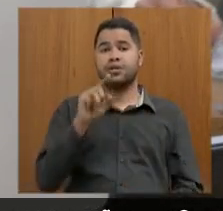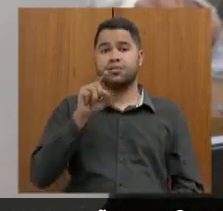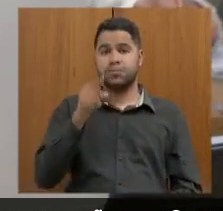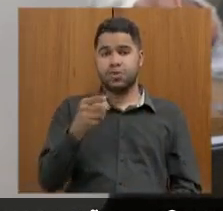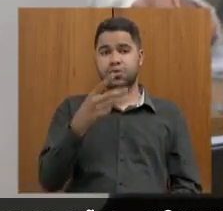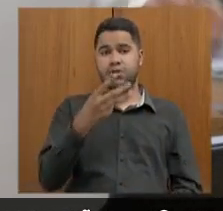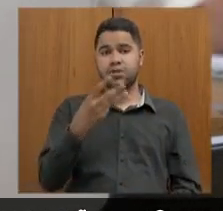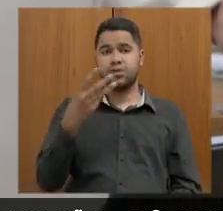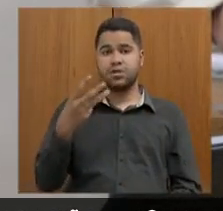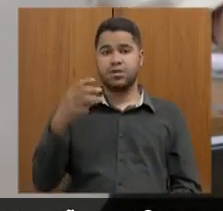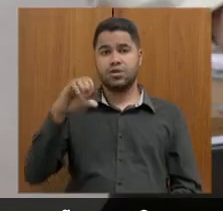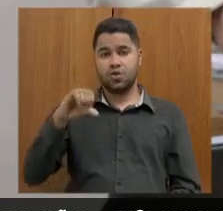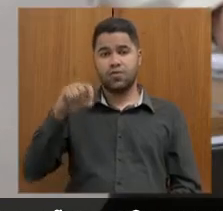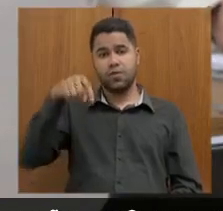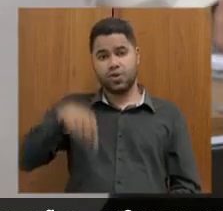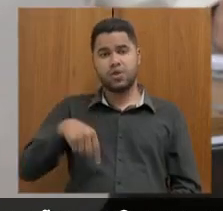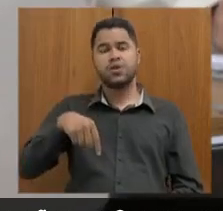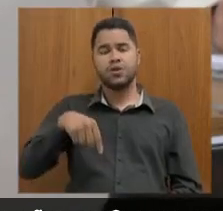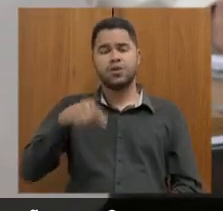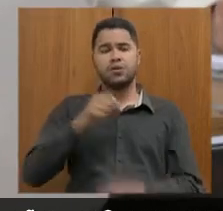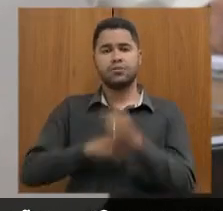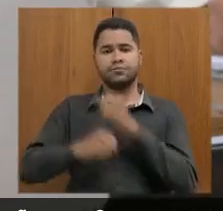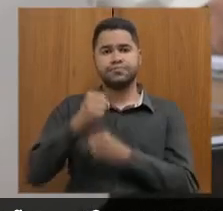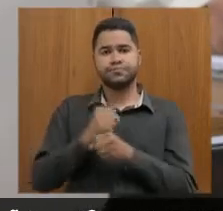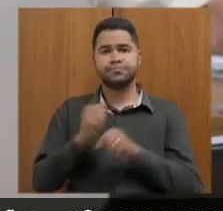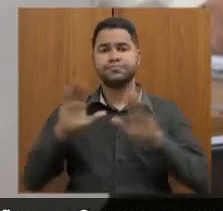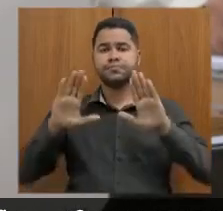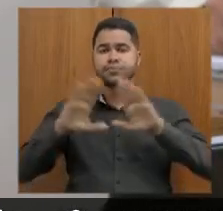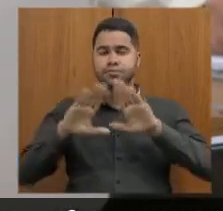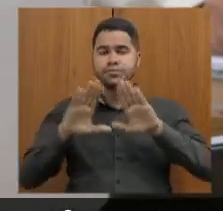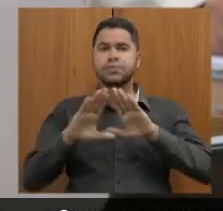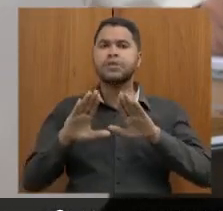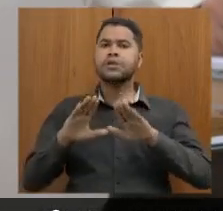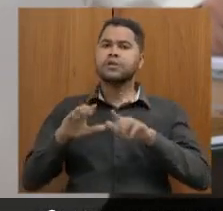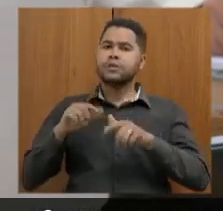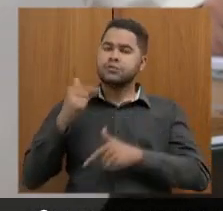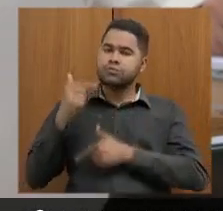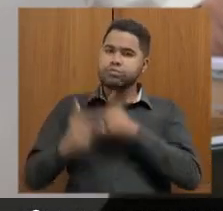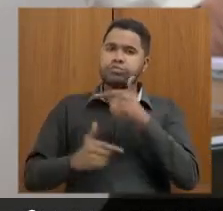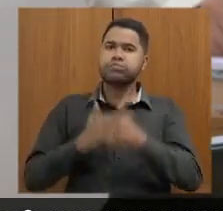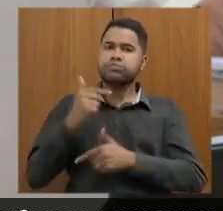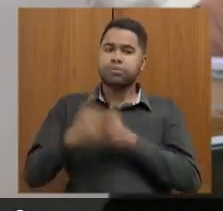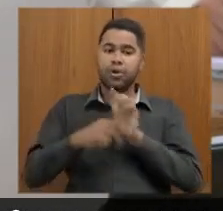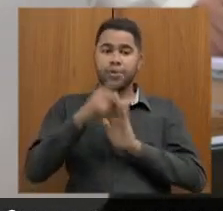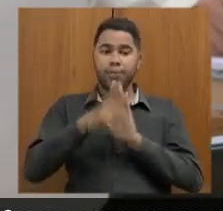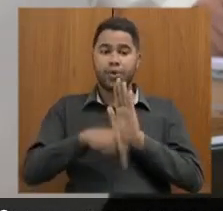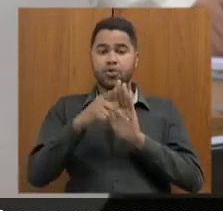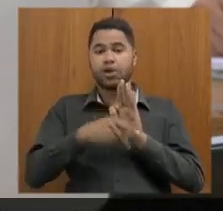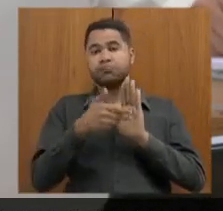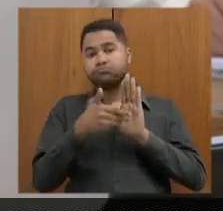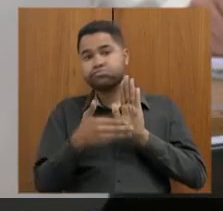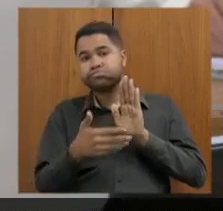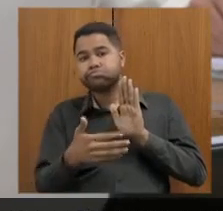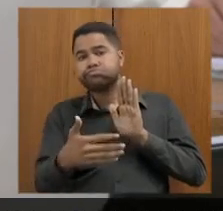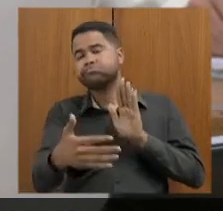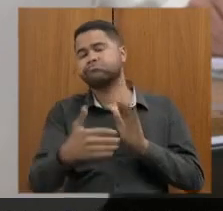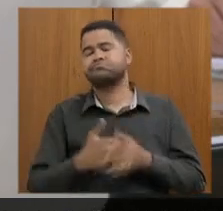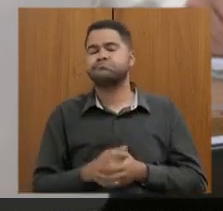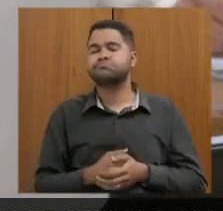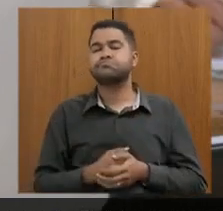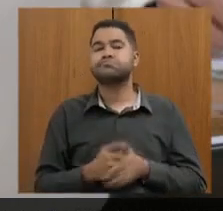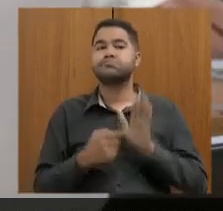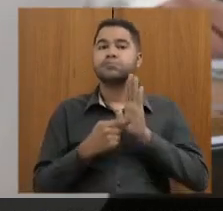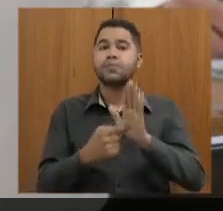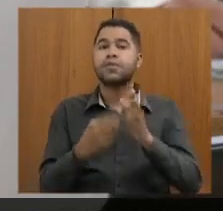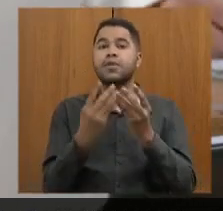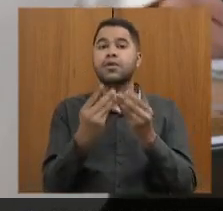de 2021, aqui, está aqui na Assembleia, e tem feito, batalhado para que esse projeto tramite nas comissões, prevê